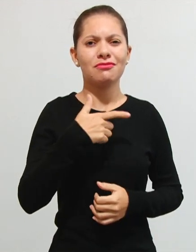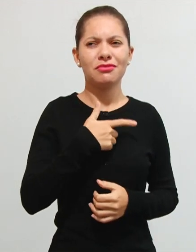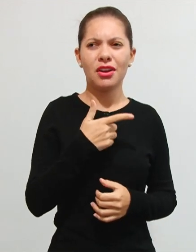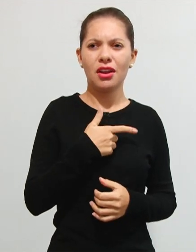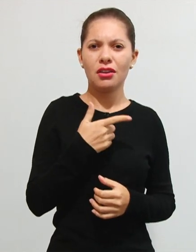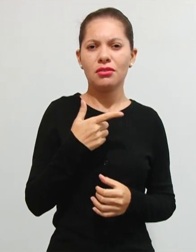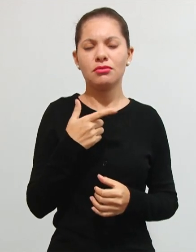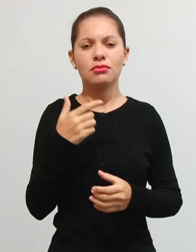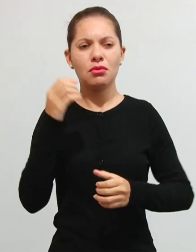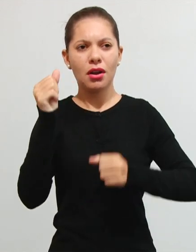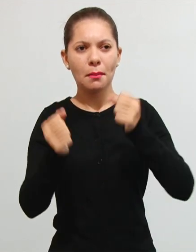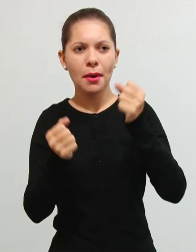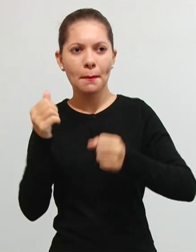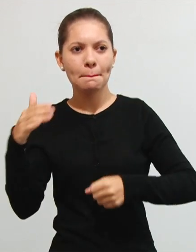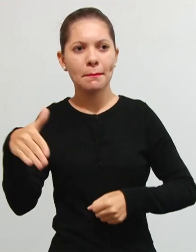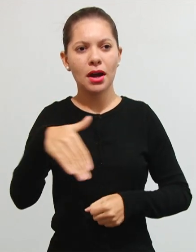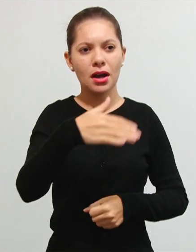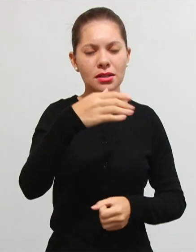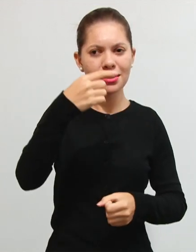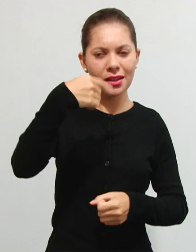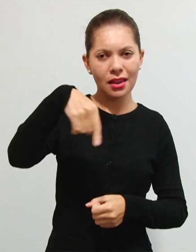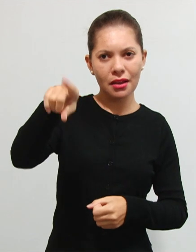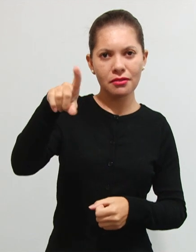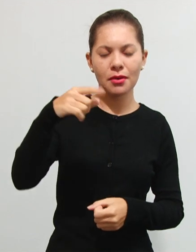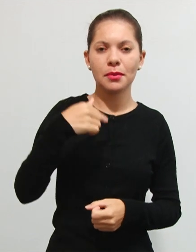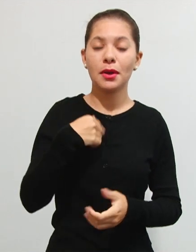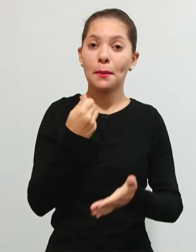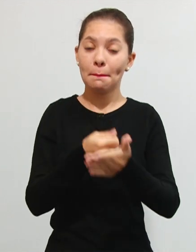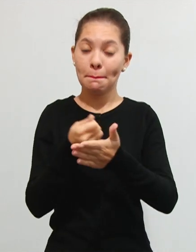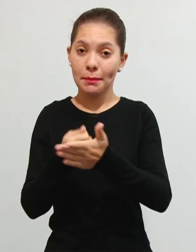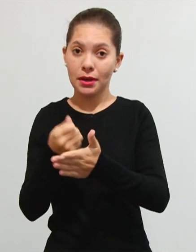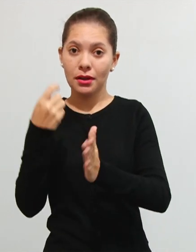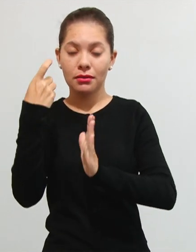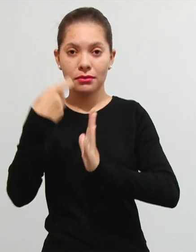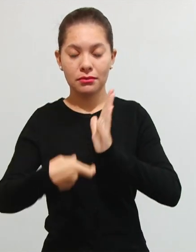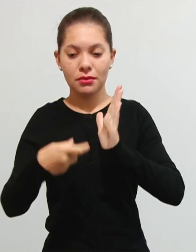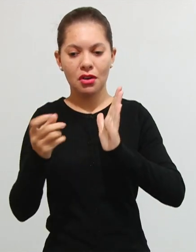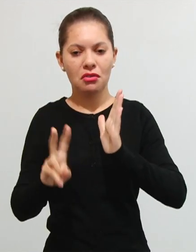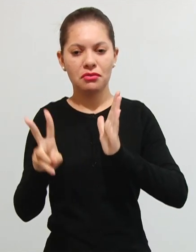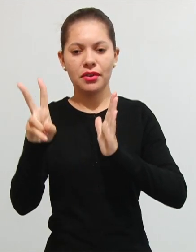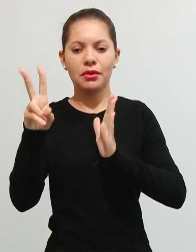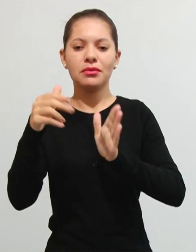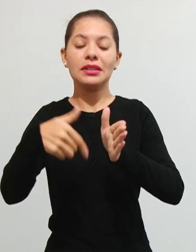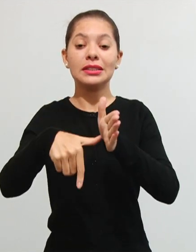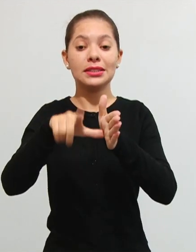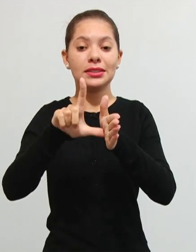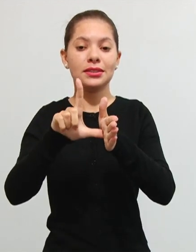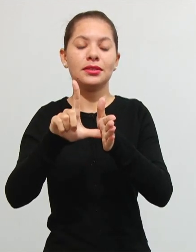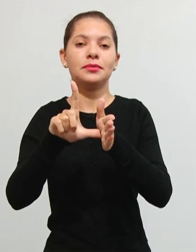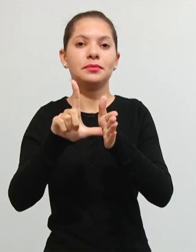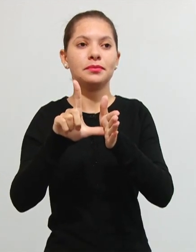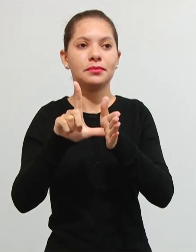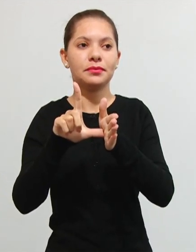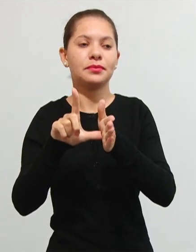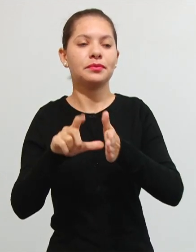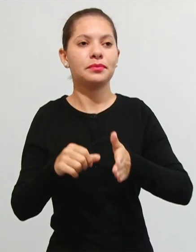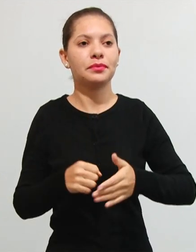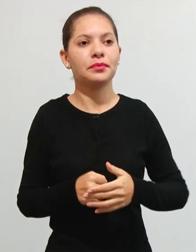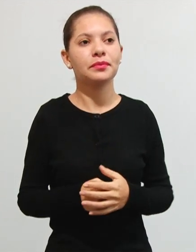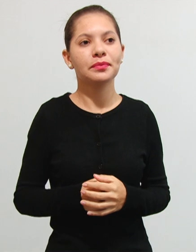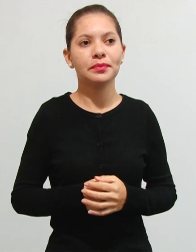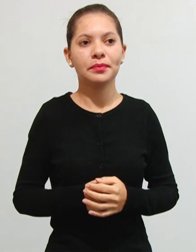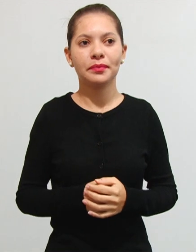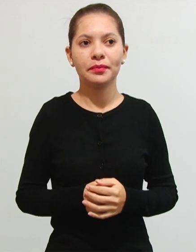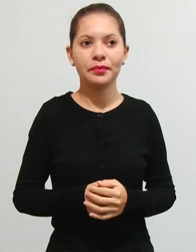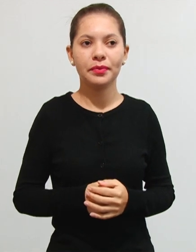passar e vai levar porque eu paguei taxa para recolhimento de resíduos sólidos que a gente costuma chamar de taxa de lixo